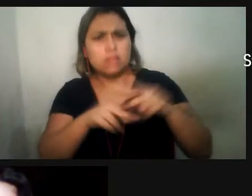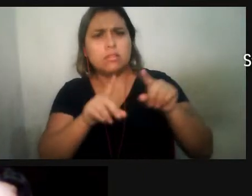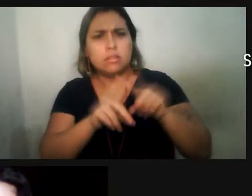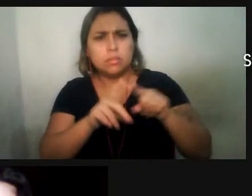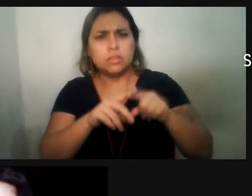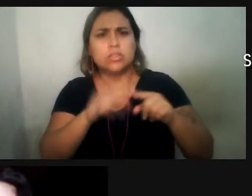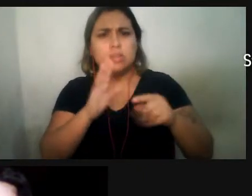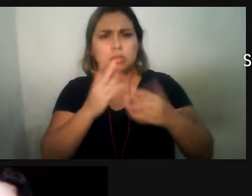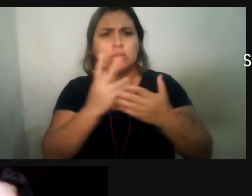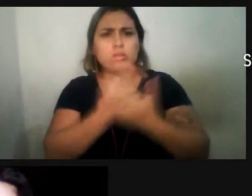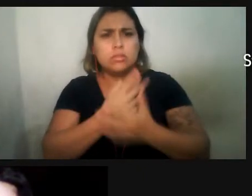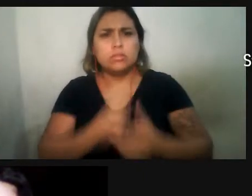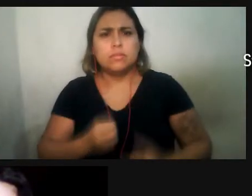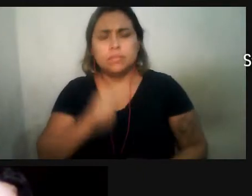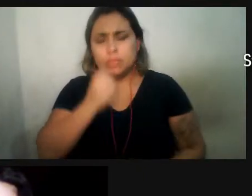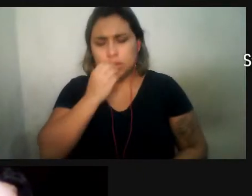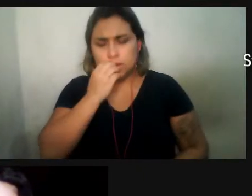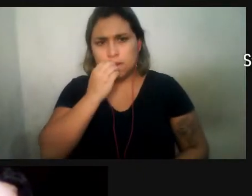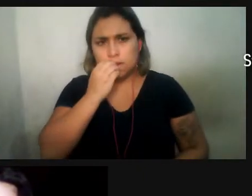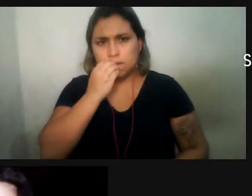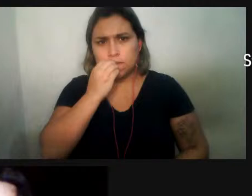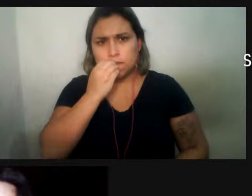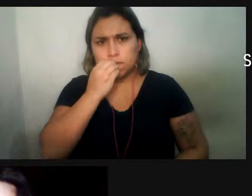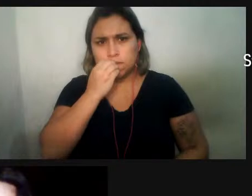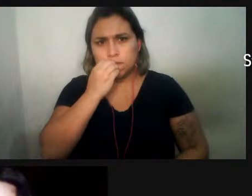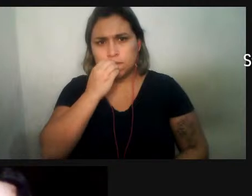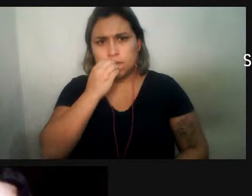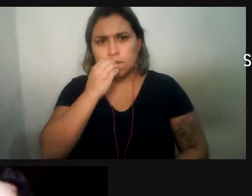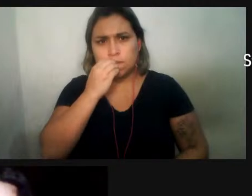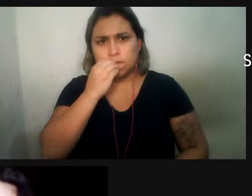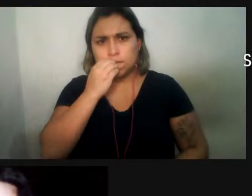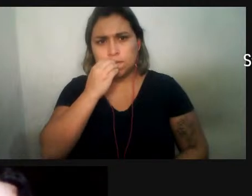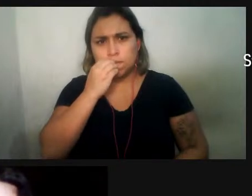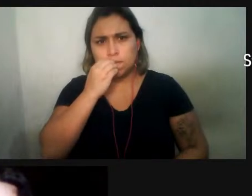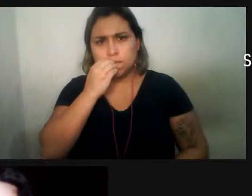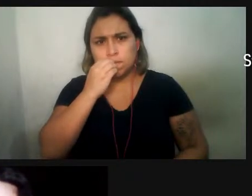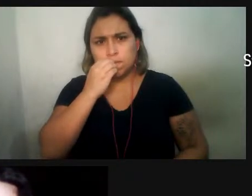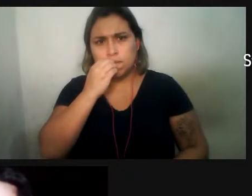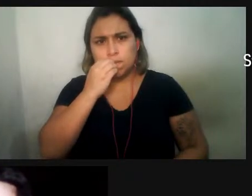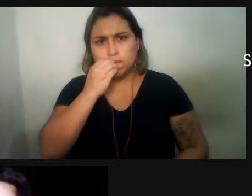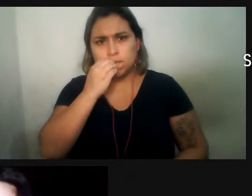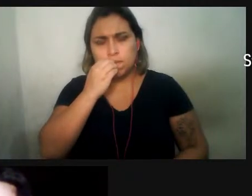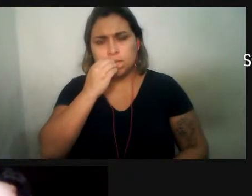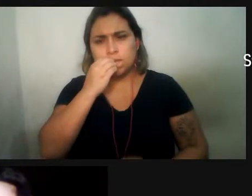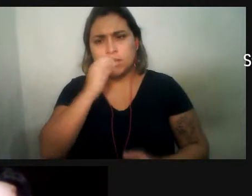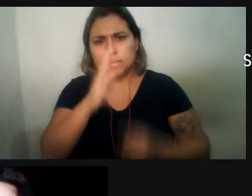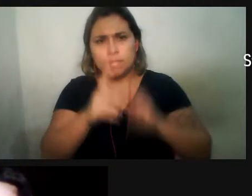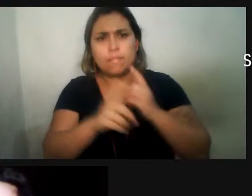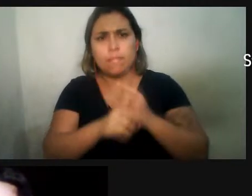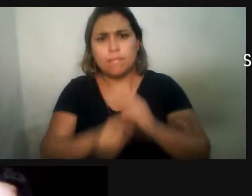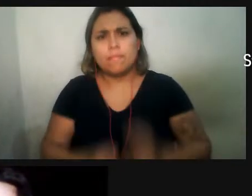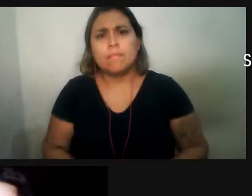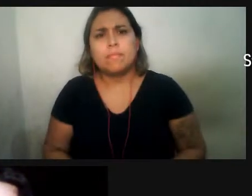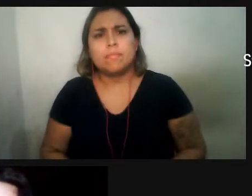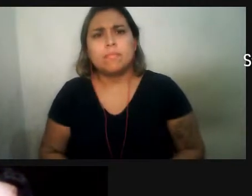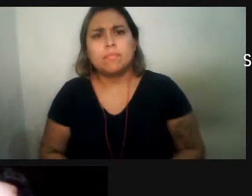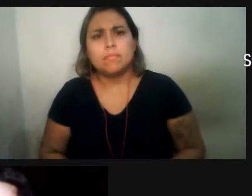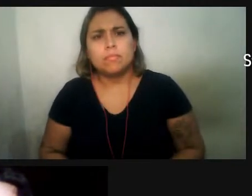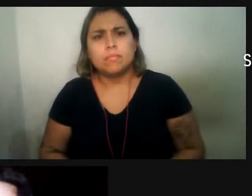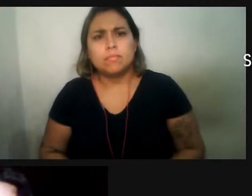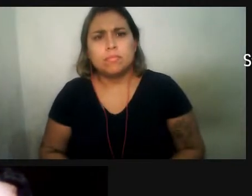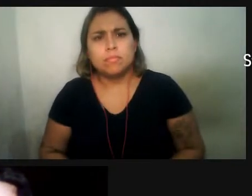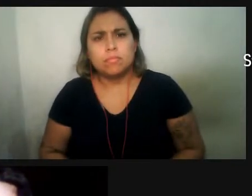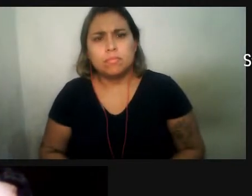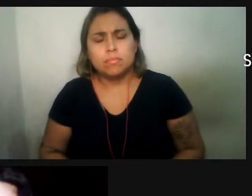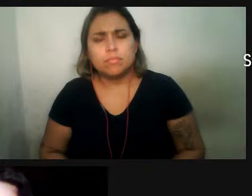depois ela foi amarrada, né, com um saco de areia para afundar, só que boiou, a gente achou ela fresquinha, e dava para ver os hematomas